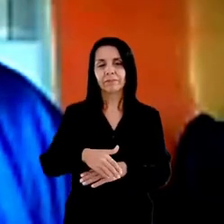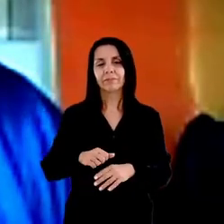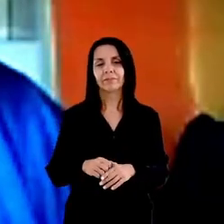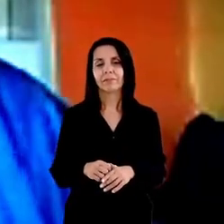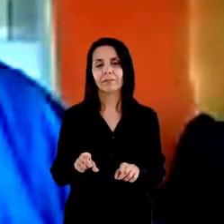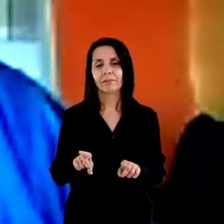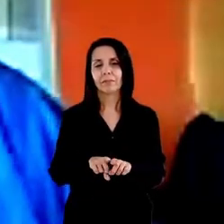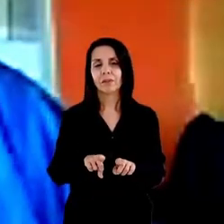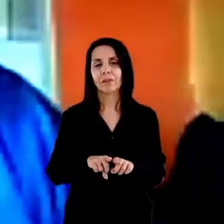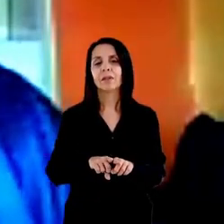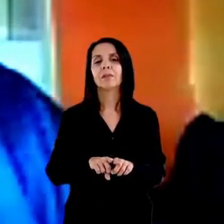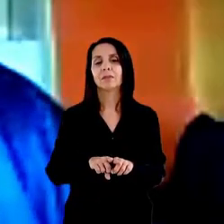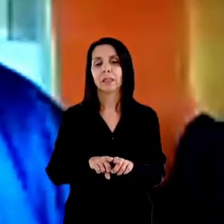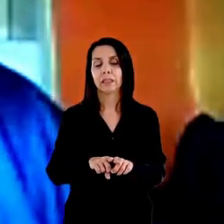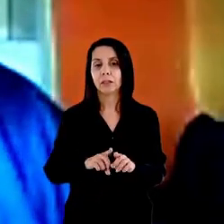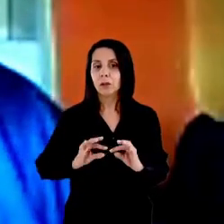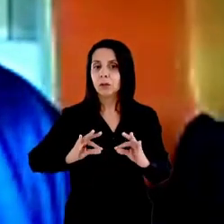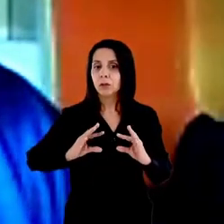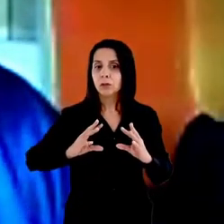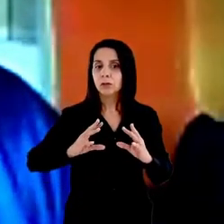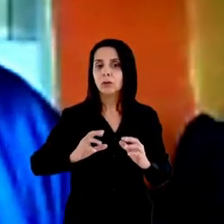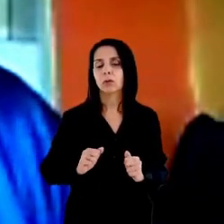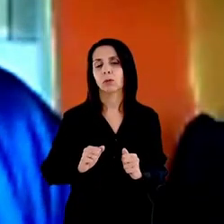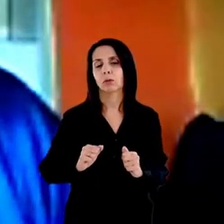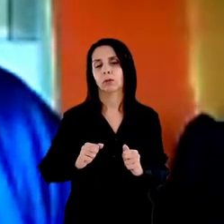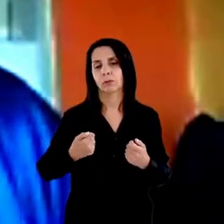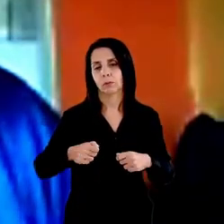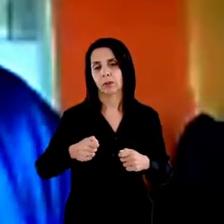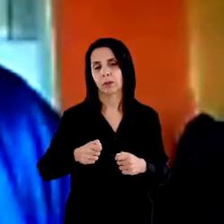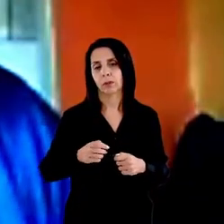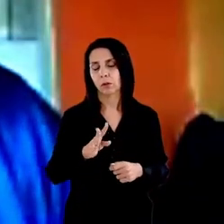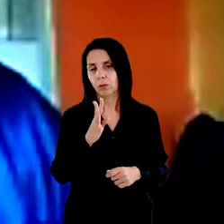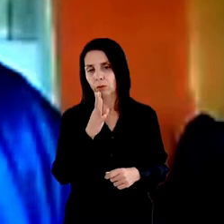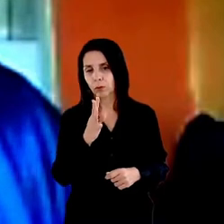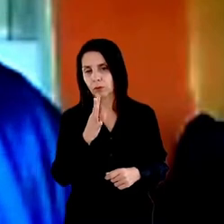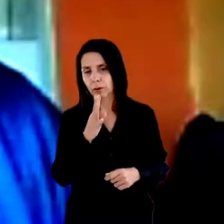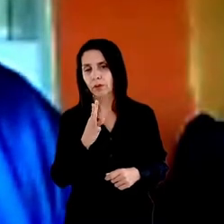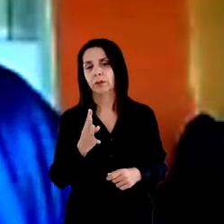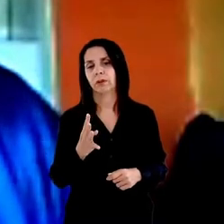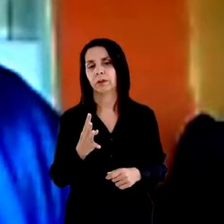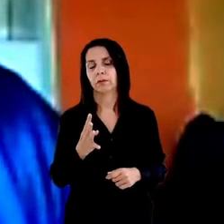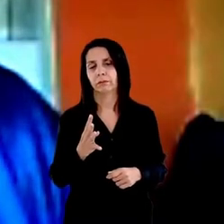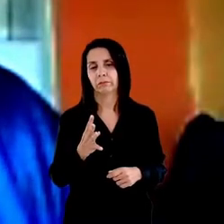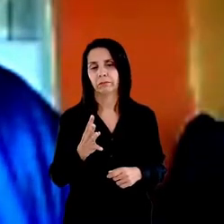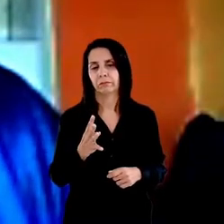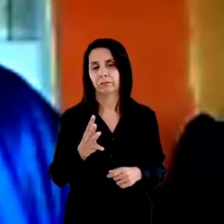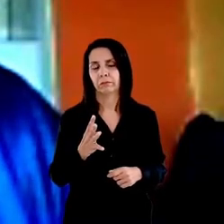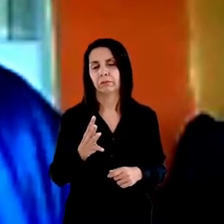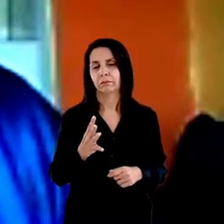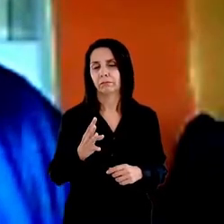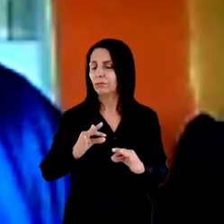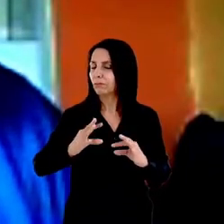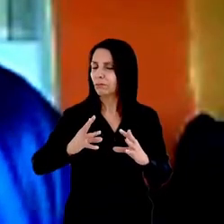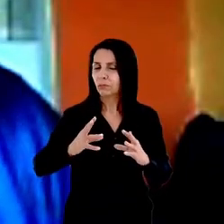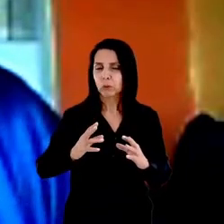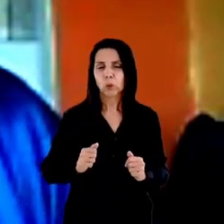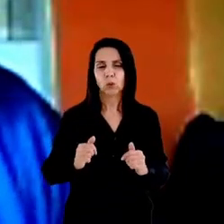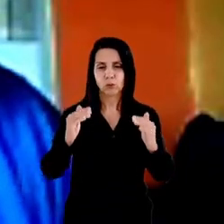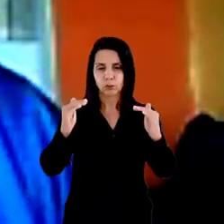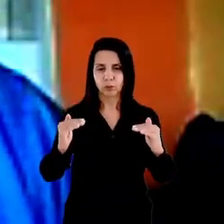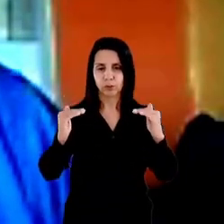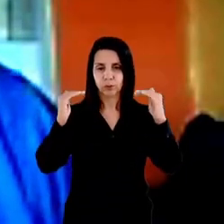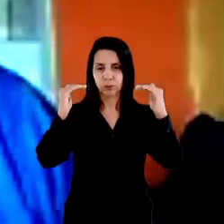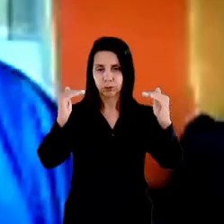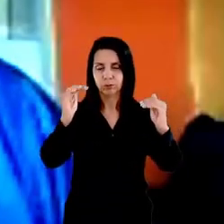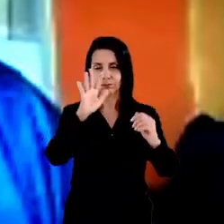seja conhecido por todo o corpo do Ministério Público pela população de rua aos seus redores pelos desembargadores promotores trabalhadores prestadores em todo o